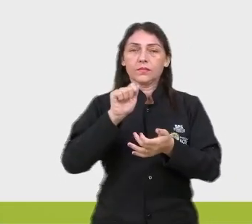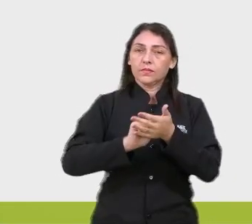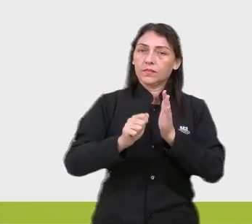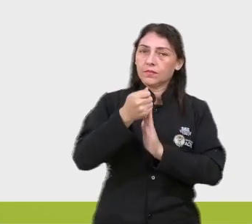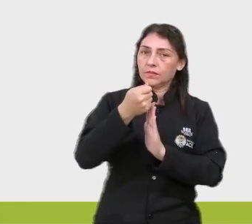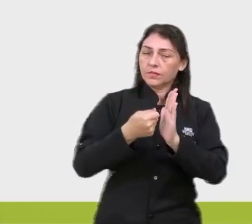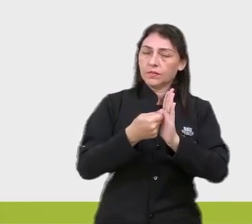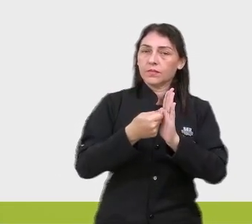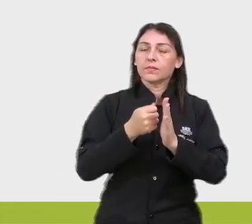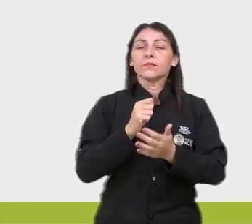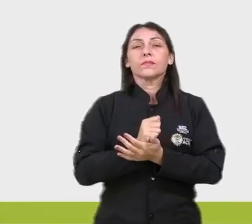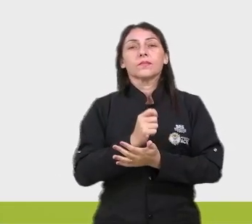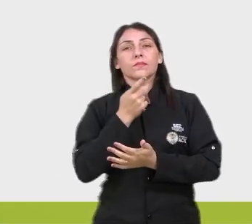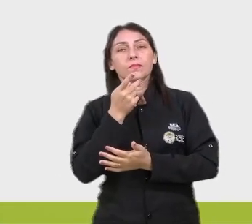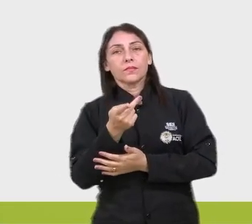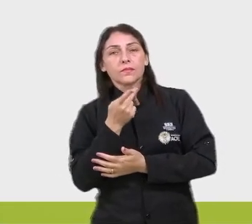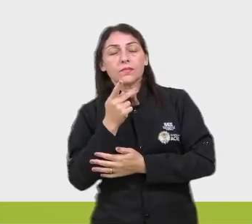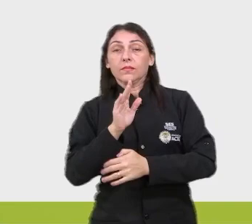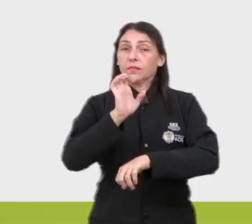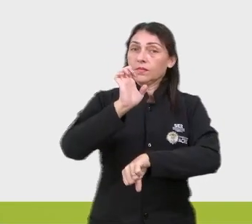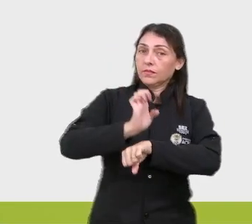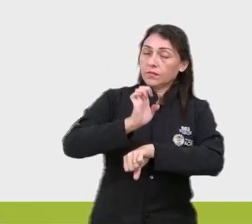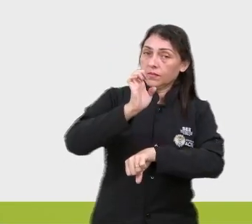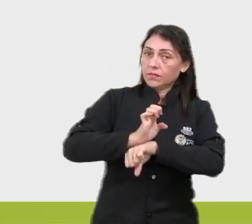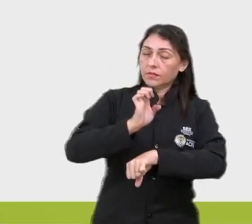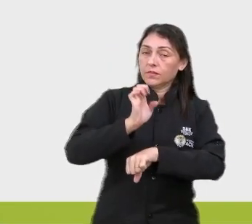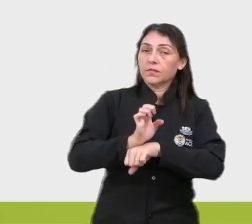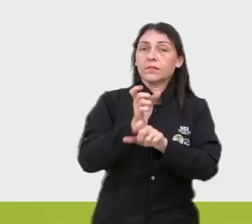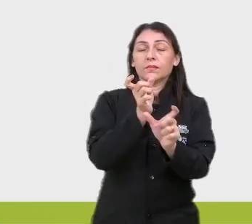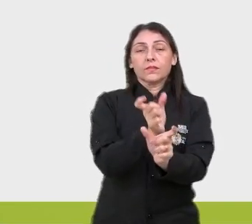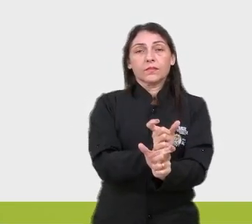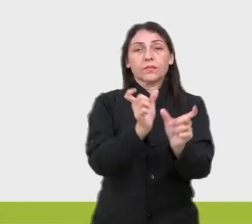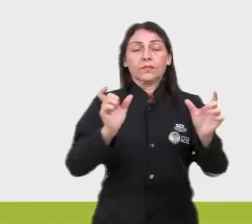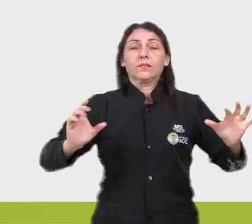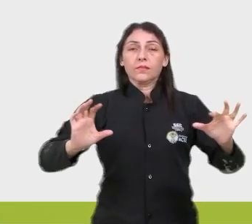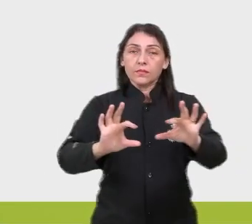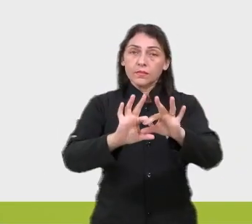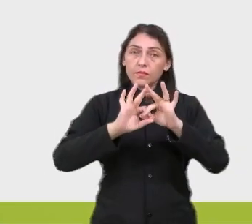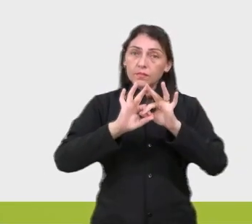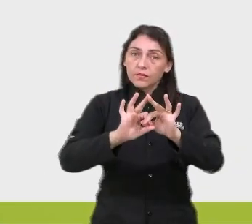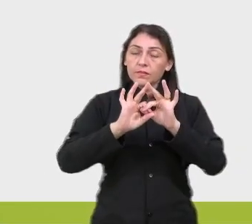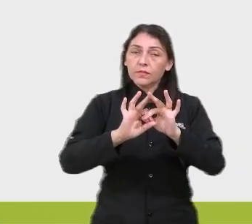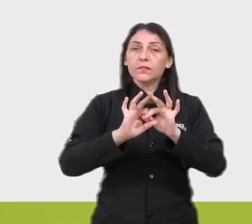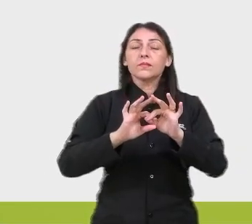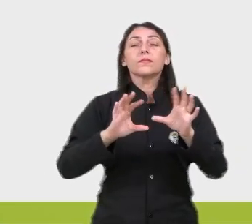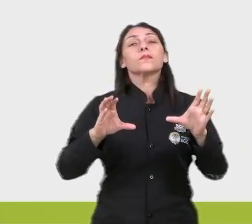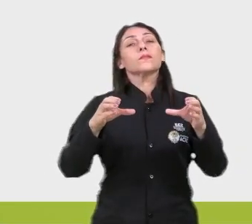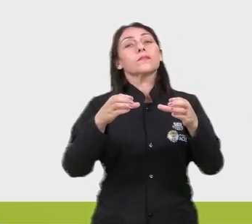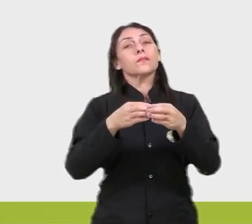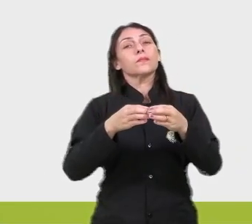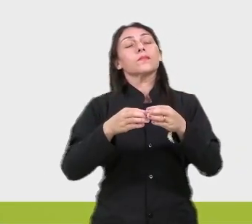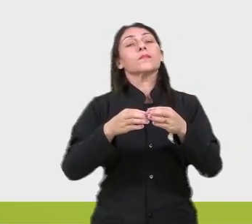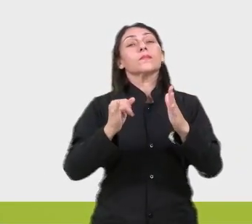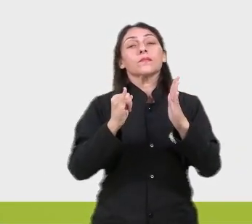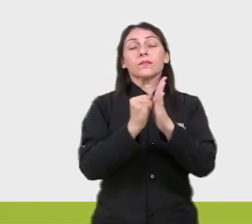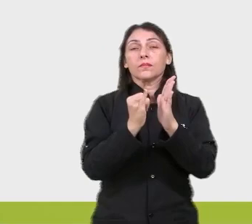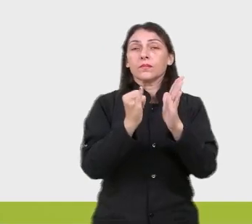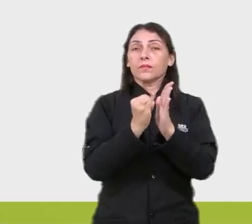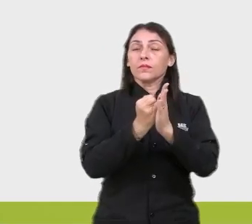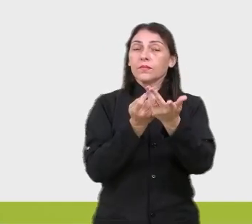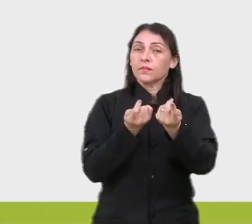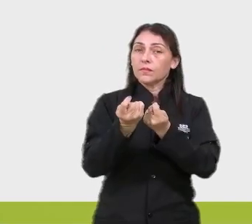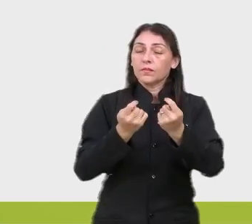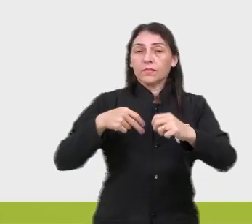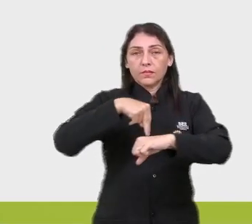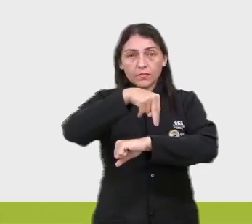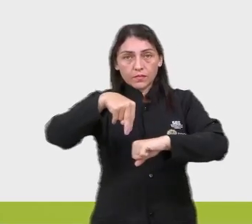redações, quando se falar em Estado, com o sinônimo de União, né, é o conjunto de instituições que controla